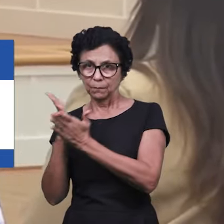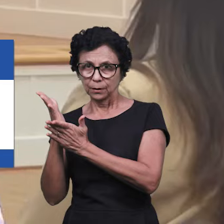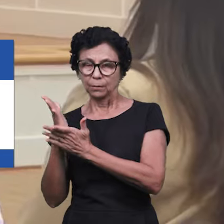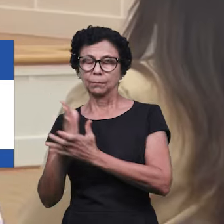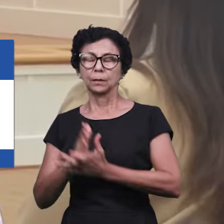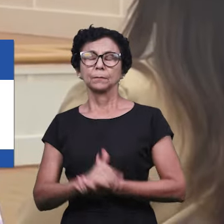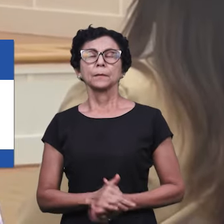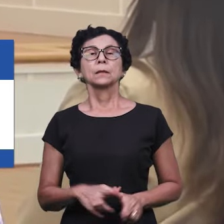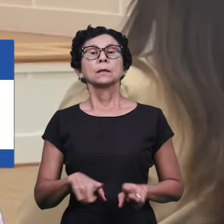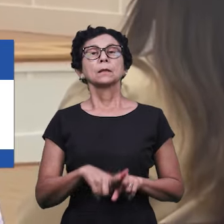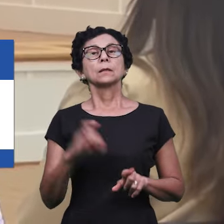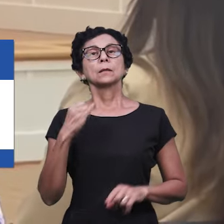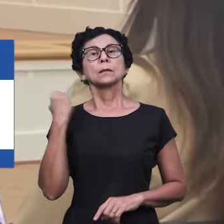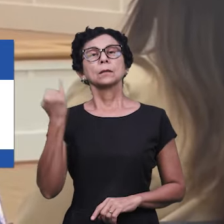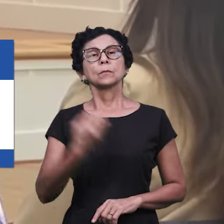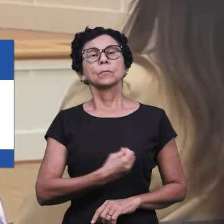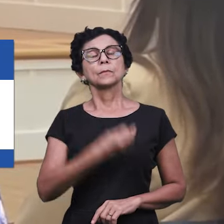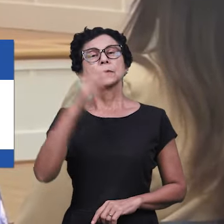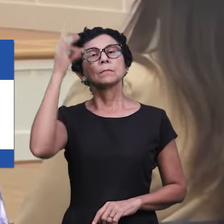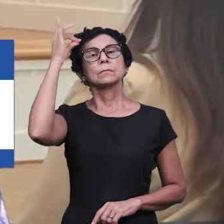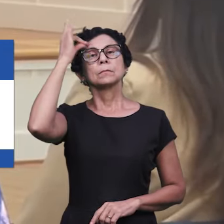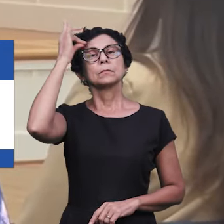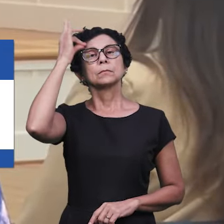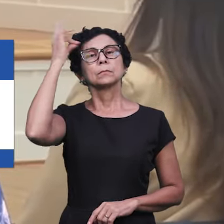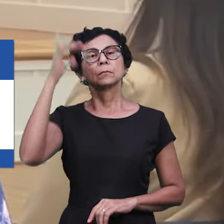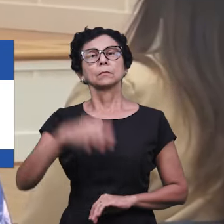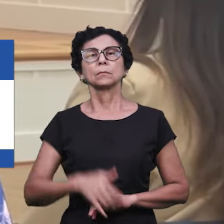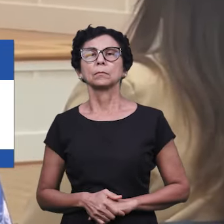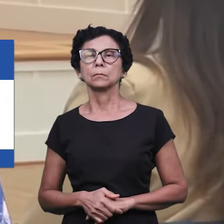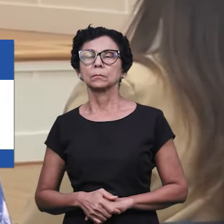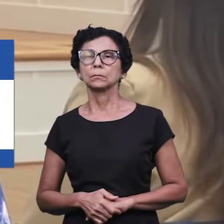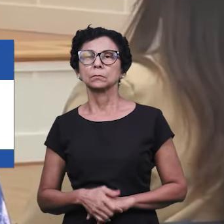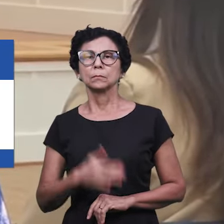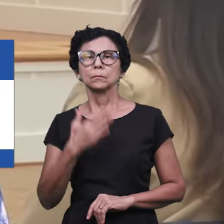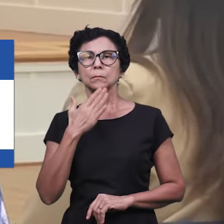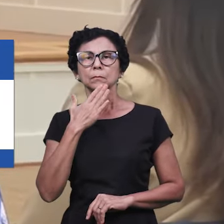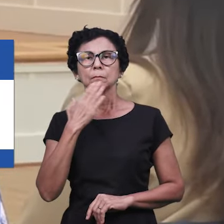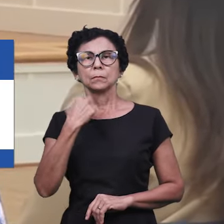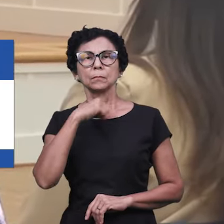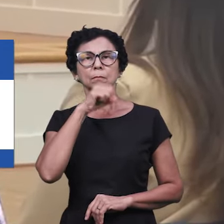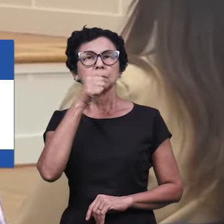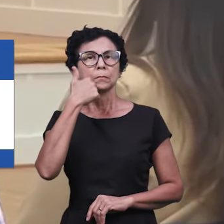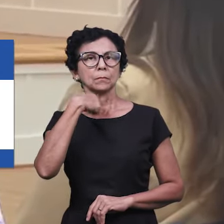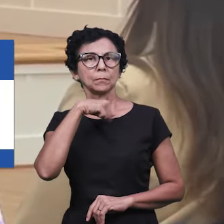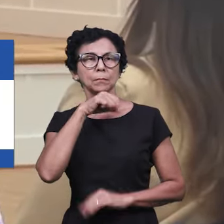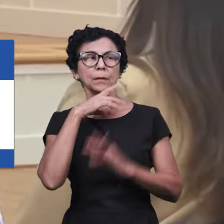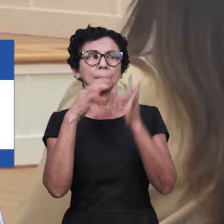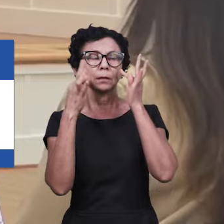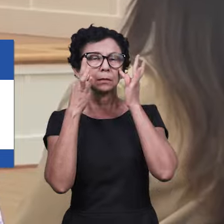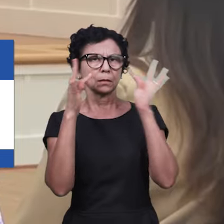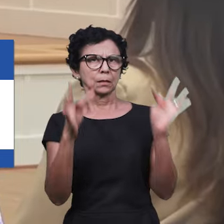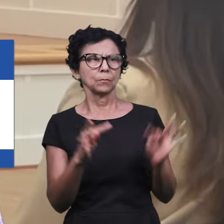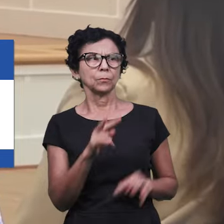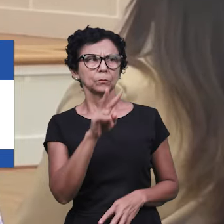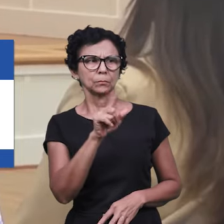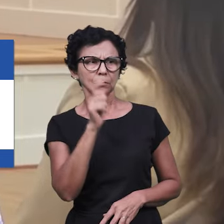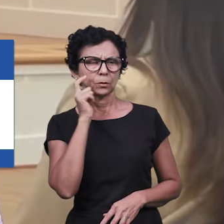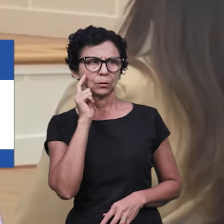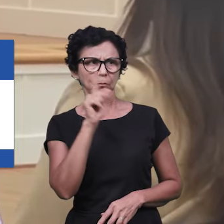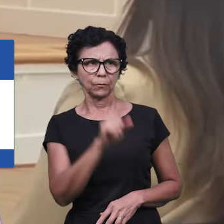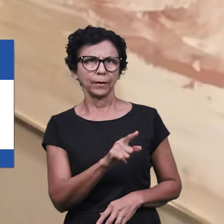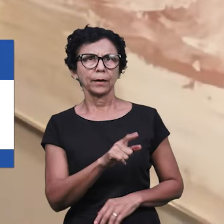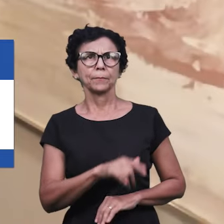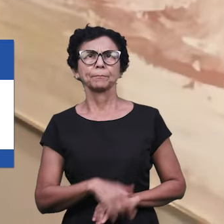espiritual para que os filhos possam copiar o exemplo de seus pais e desejar a obra de Deus em primeiro